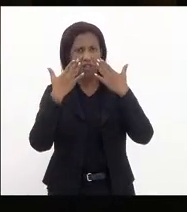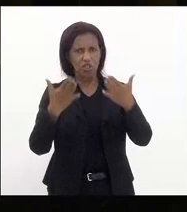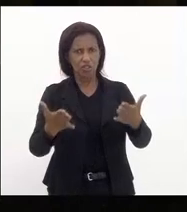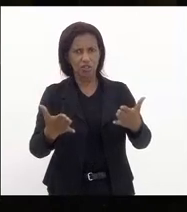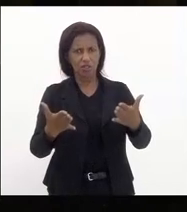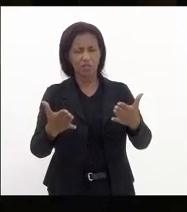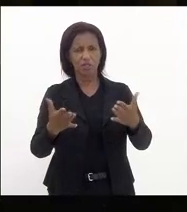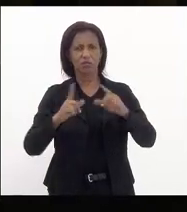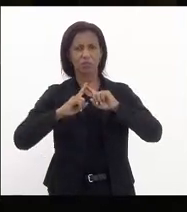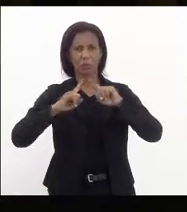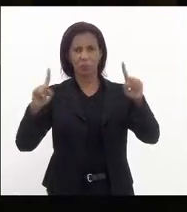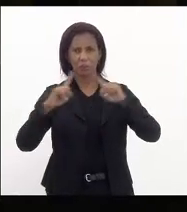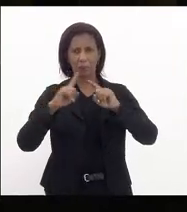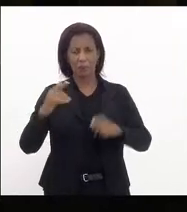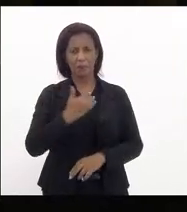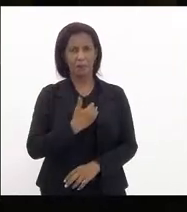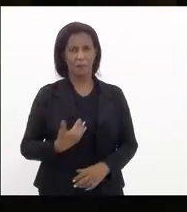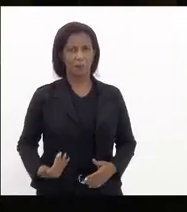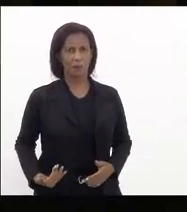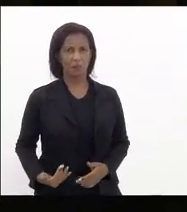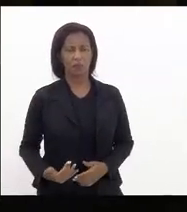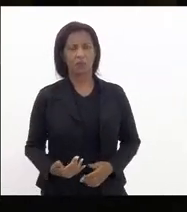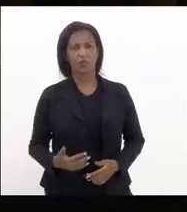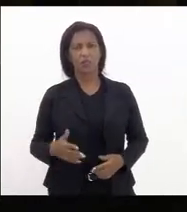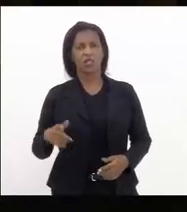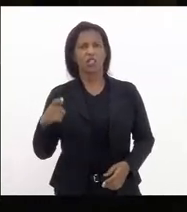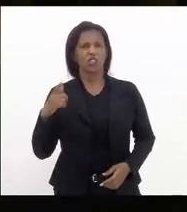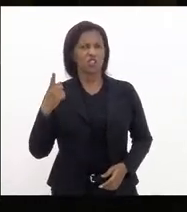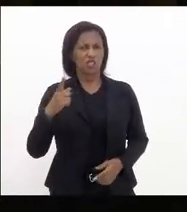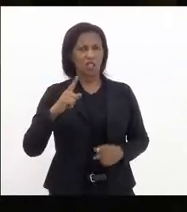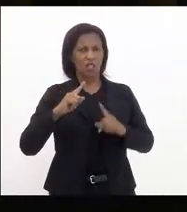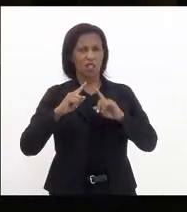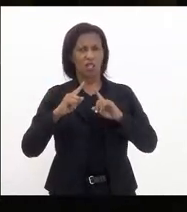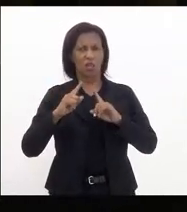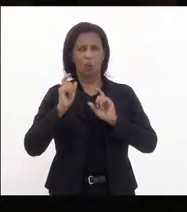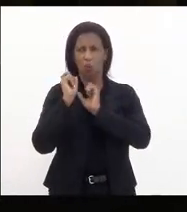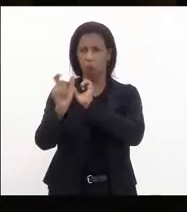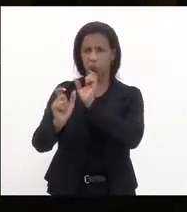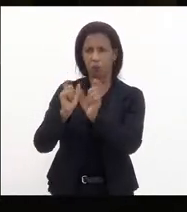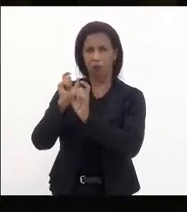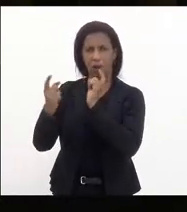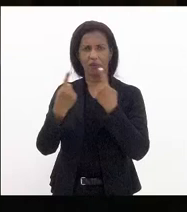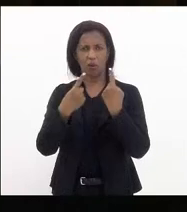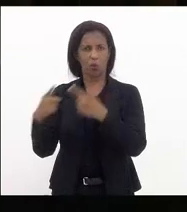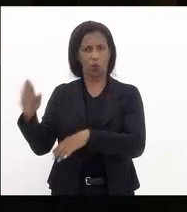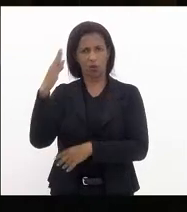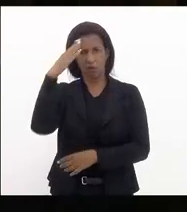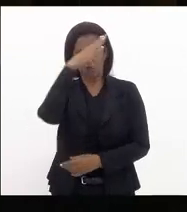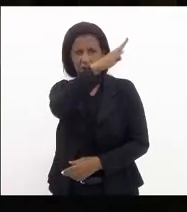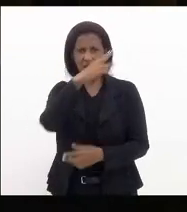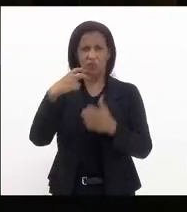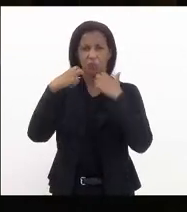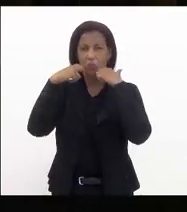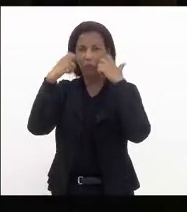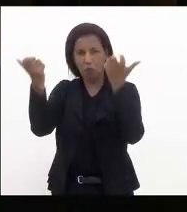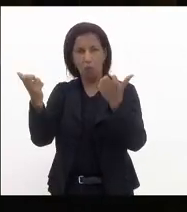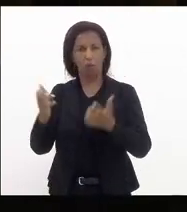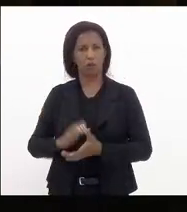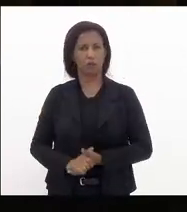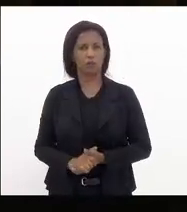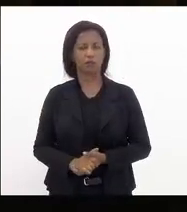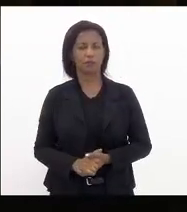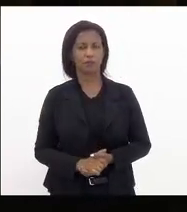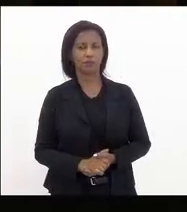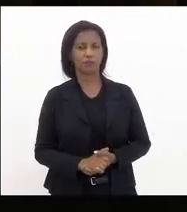manifestações públicas de repúdio que o Bolsonaro recebeu de maneira vexaminosa e vergonhosa